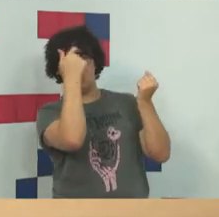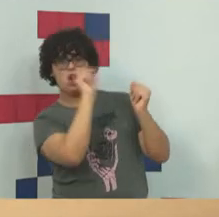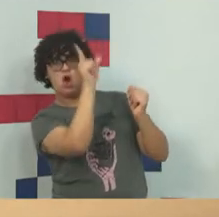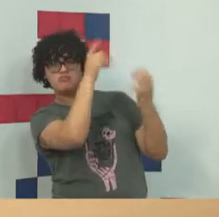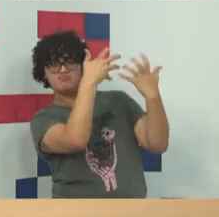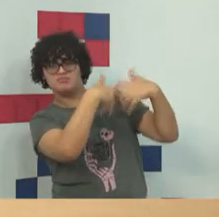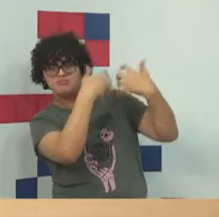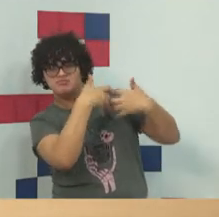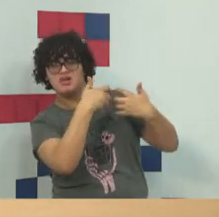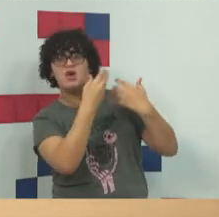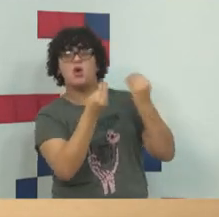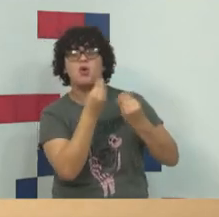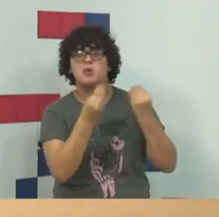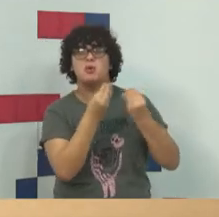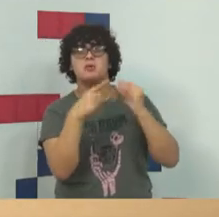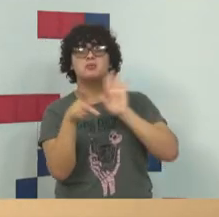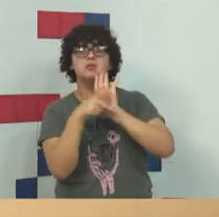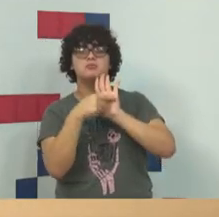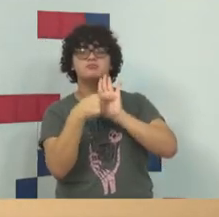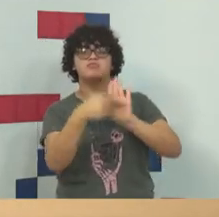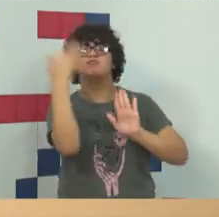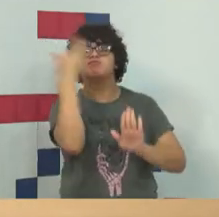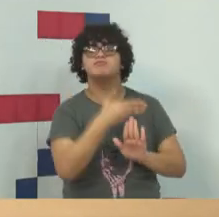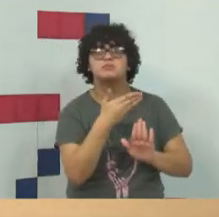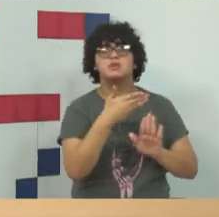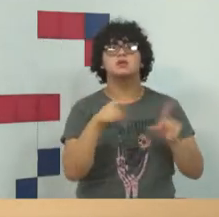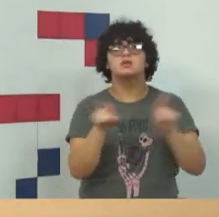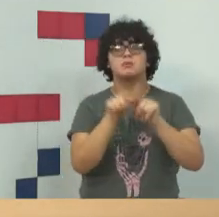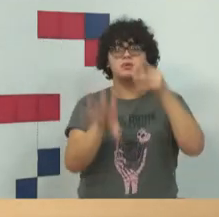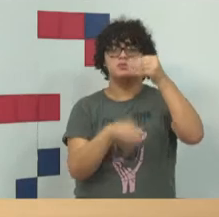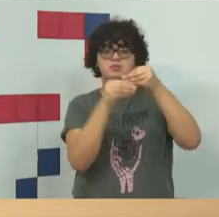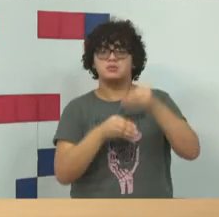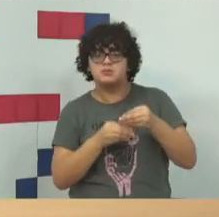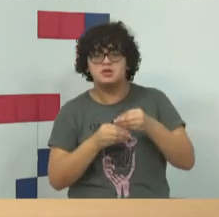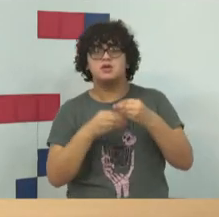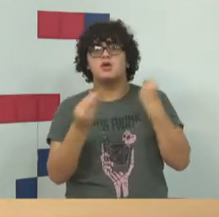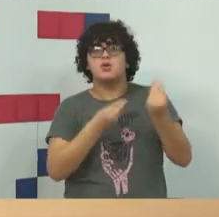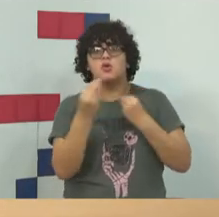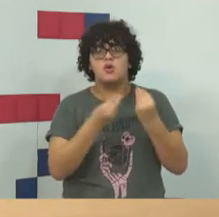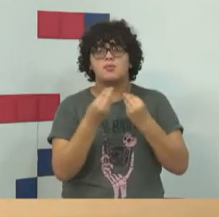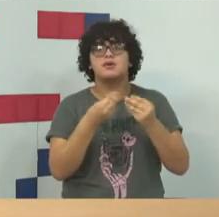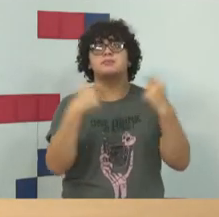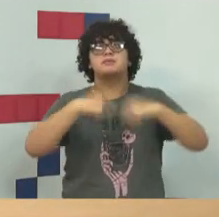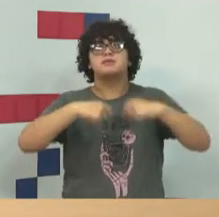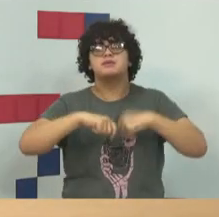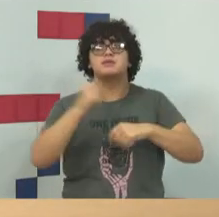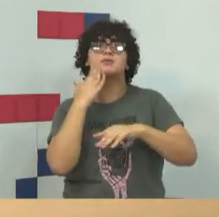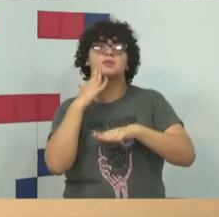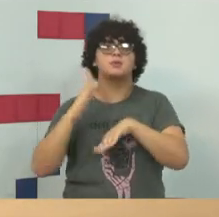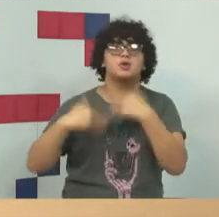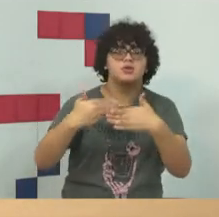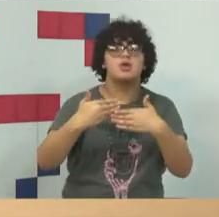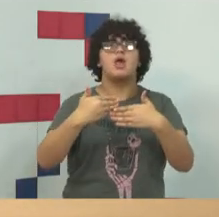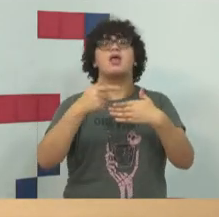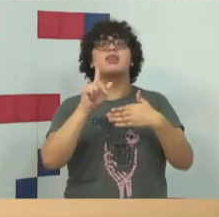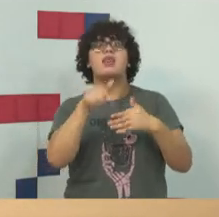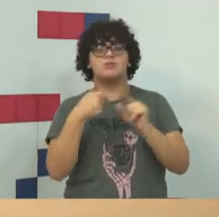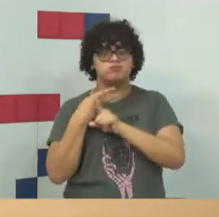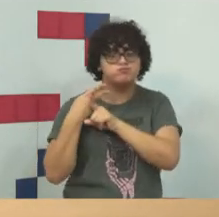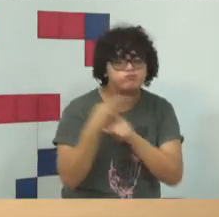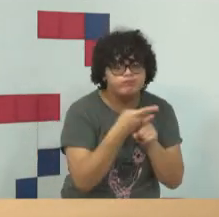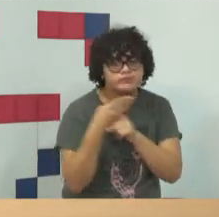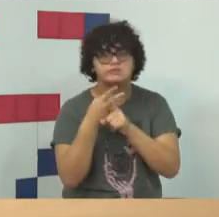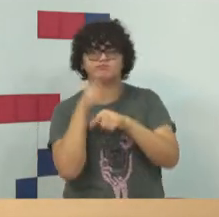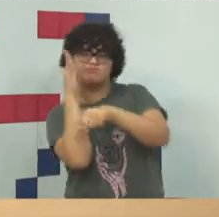constitucionais, as lógicas probatórias, a composição, a composição probatória, o devido processo legal, a investigação, o